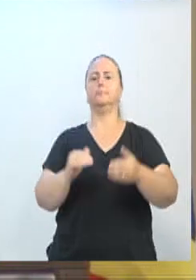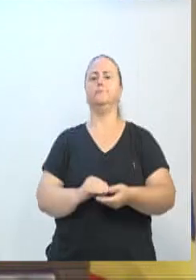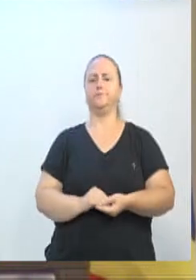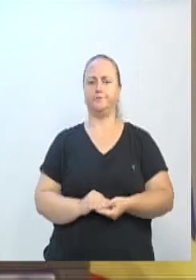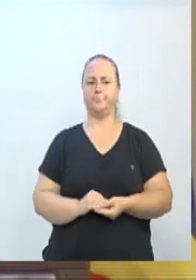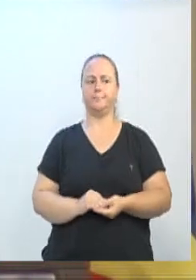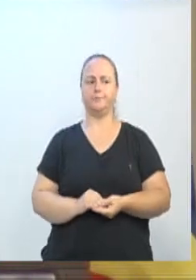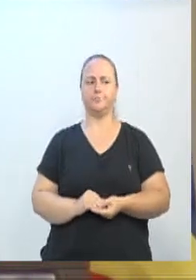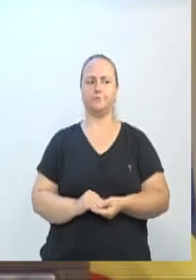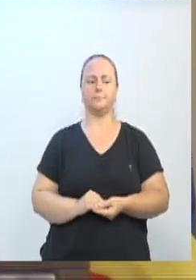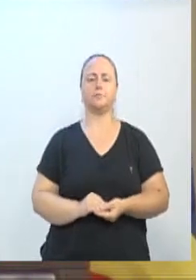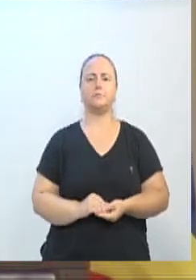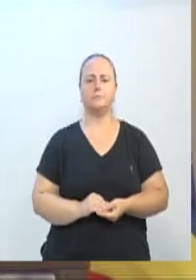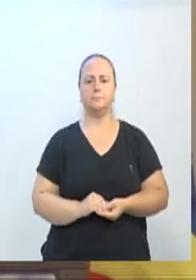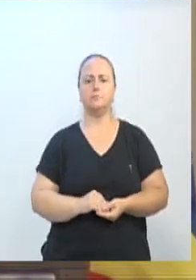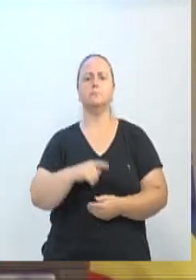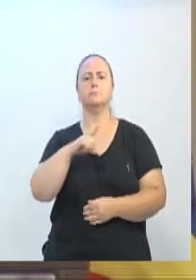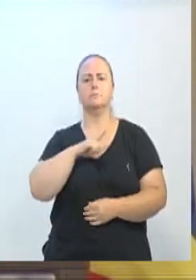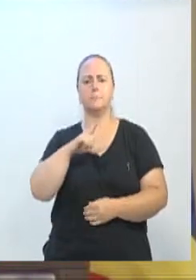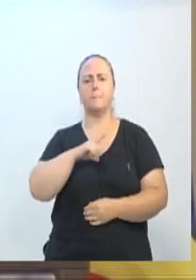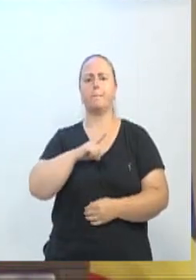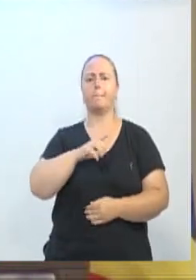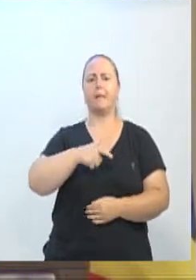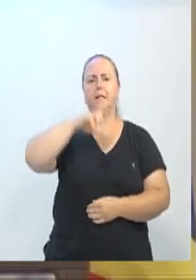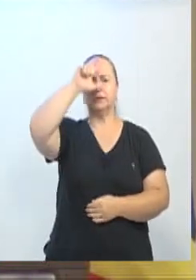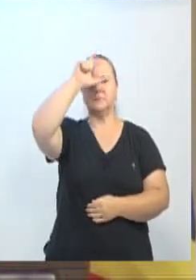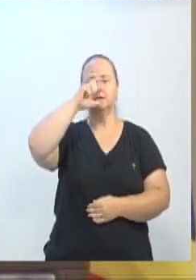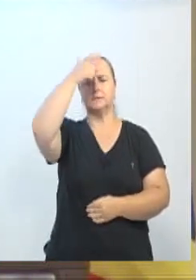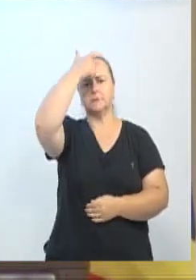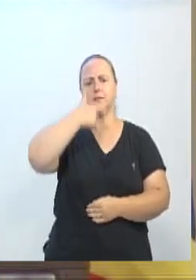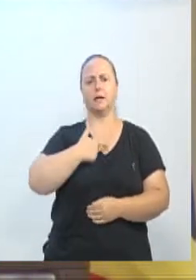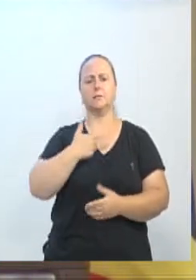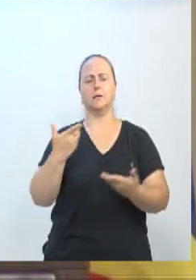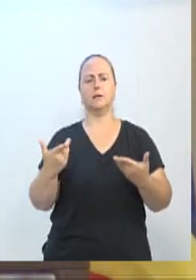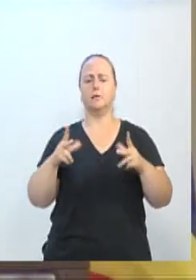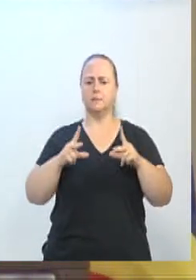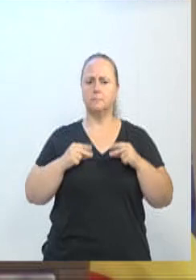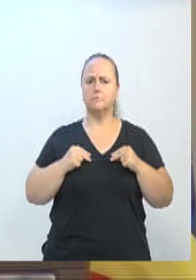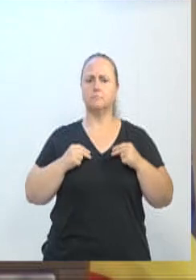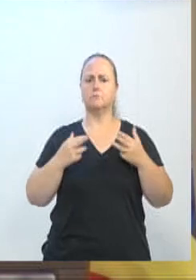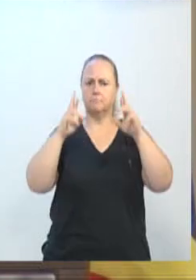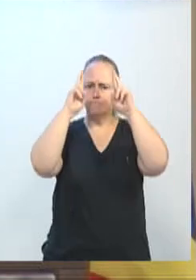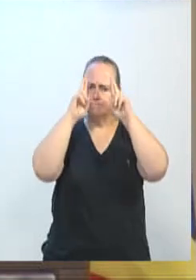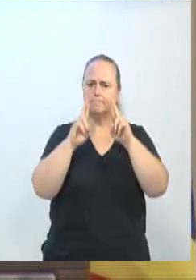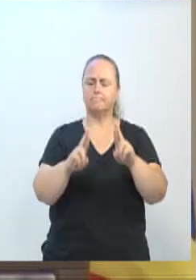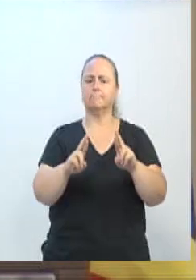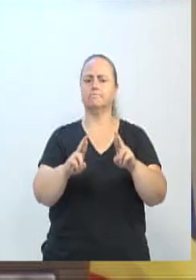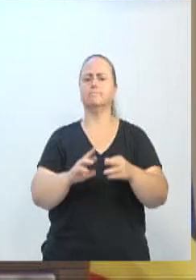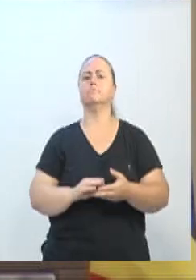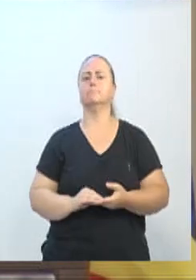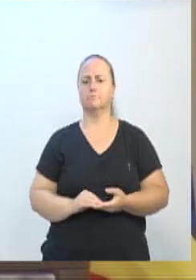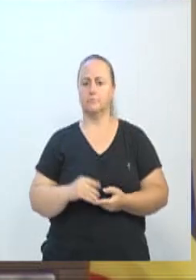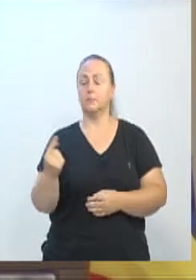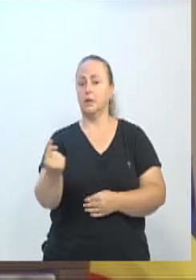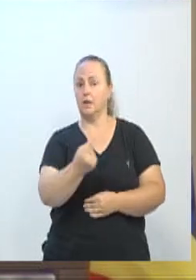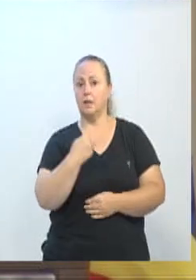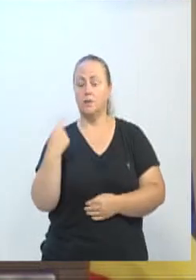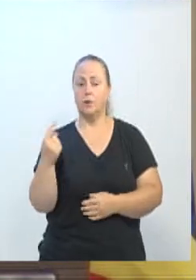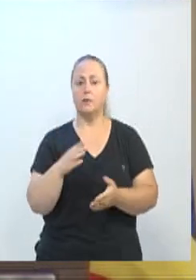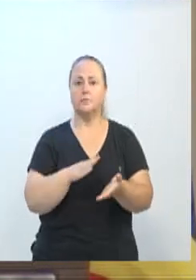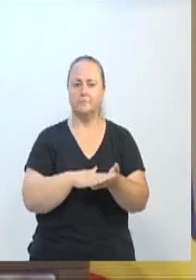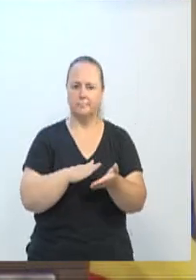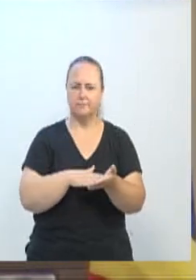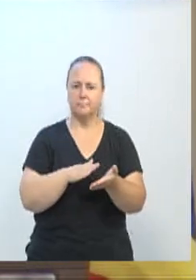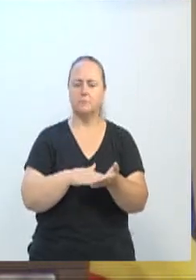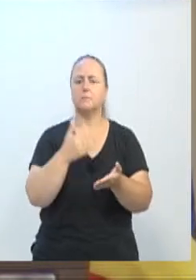de dignidade, de cidadania. Isso precisa ser resolvido o quanto antes, e nós estamos cobrando e lutando